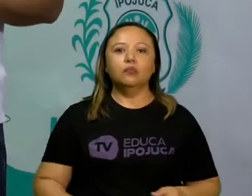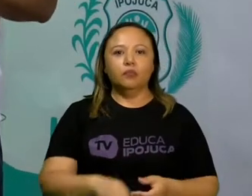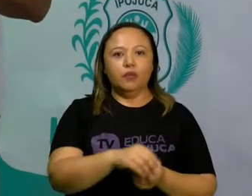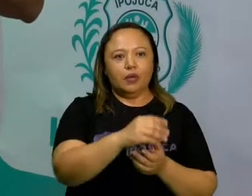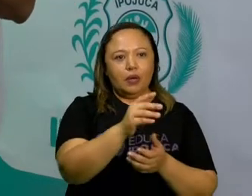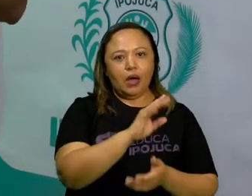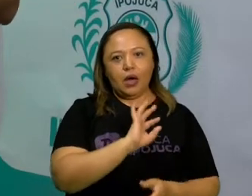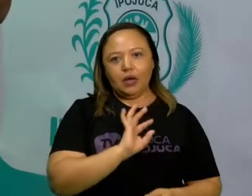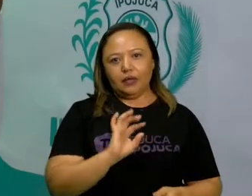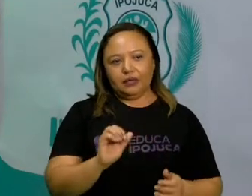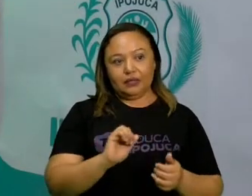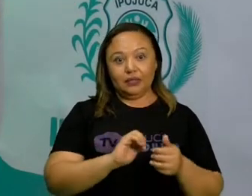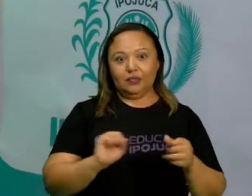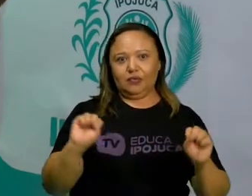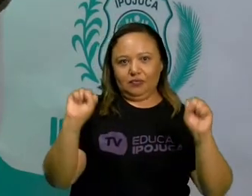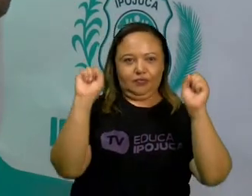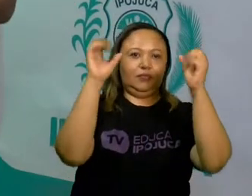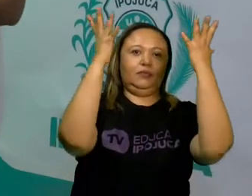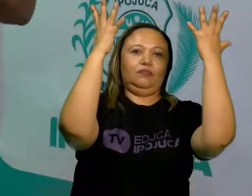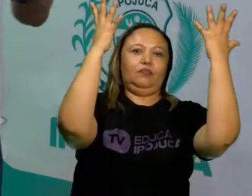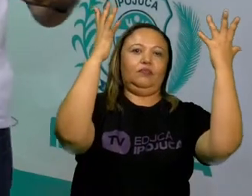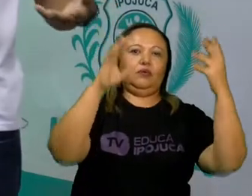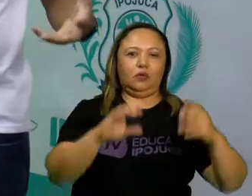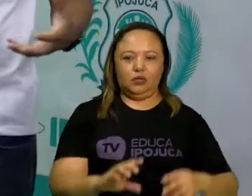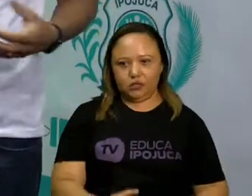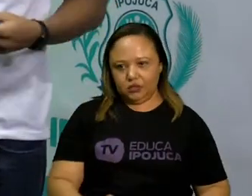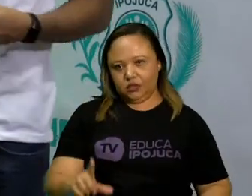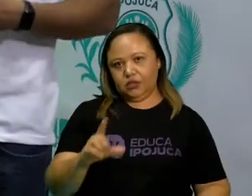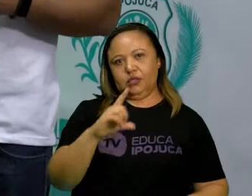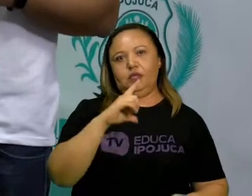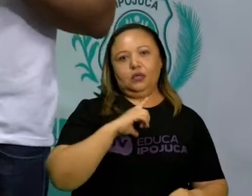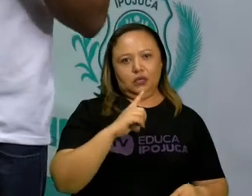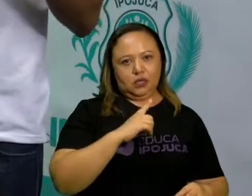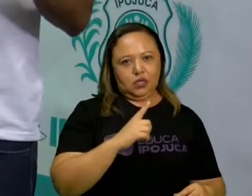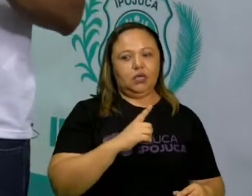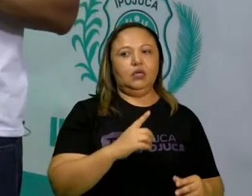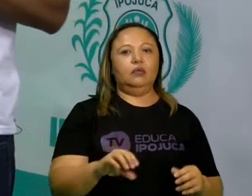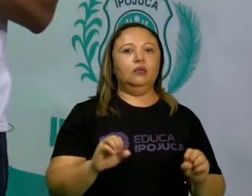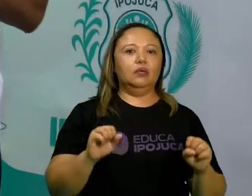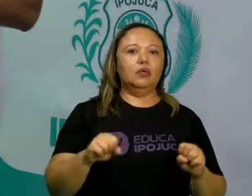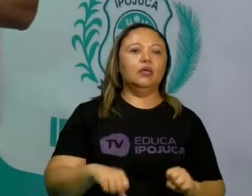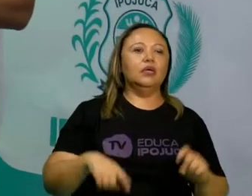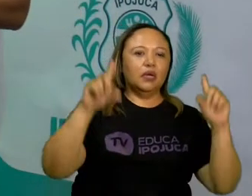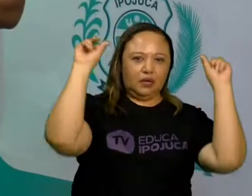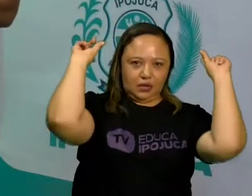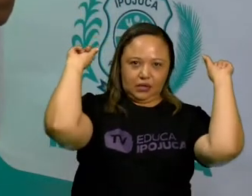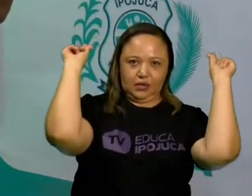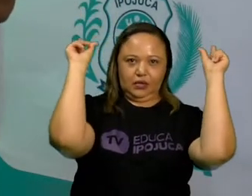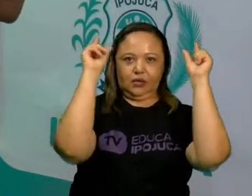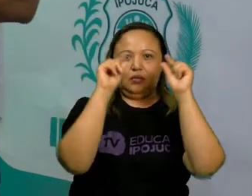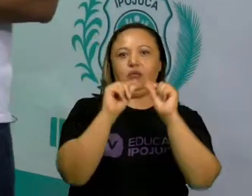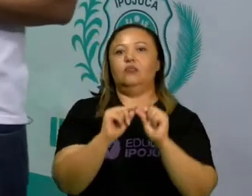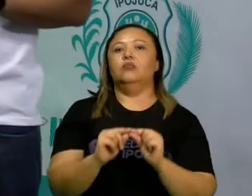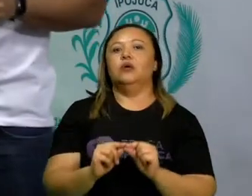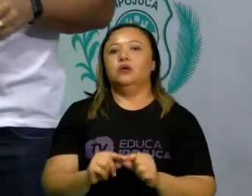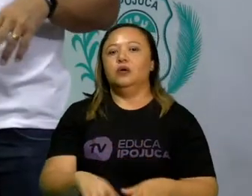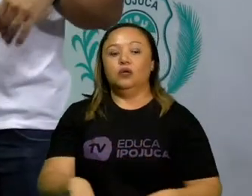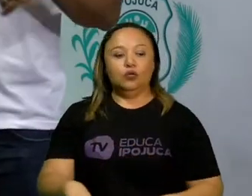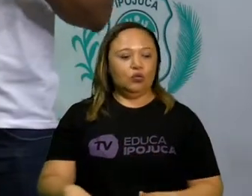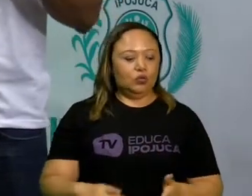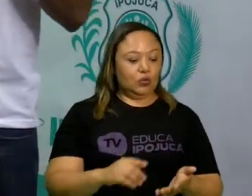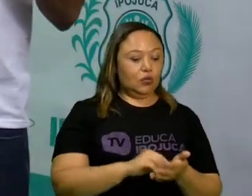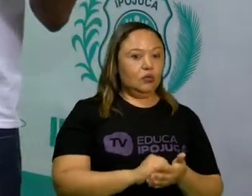virtude das festas sazonais, as festas que ocorrem em determinadas épocas do ano.